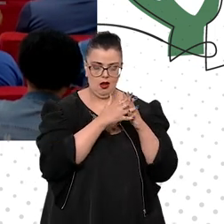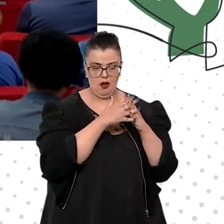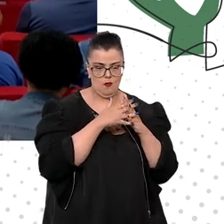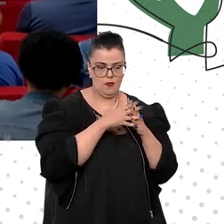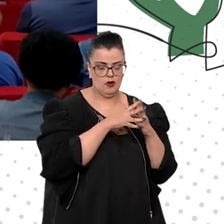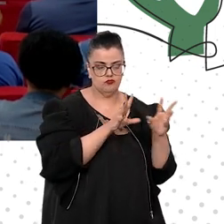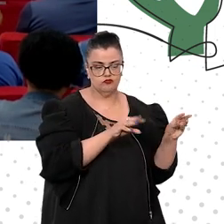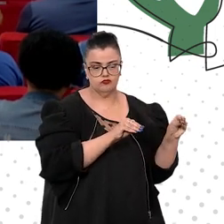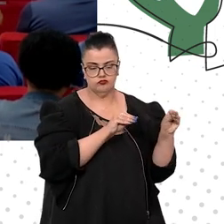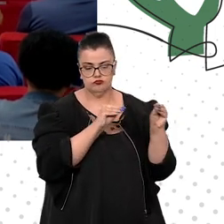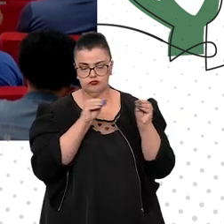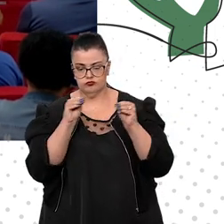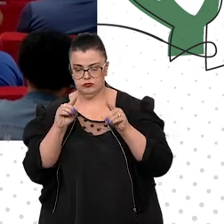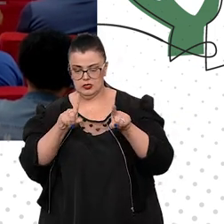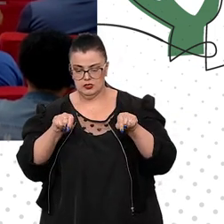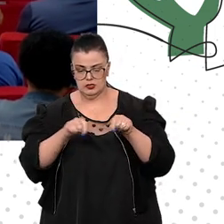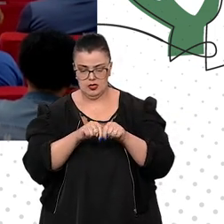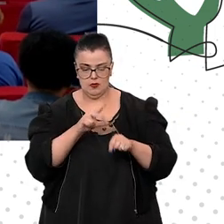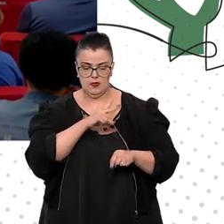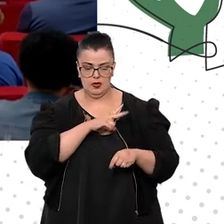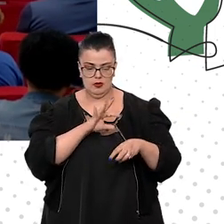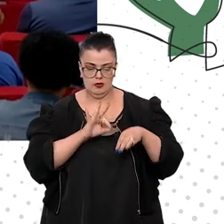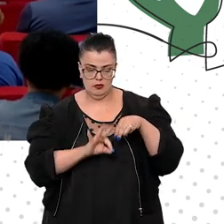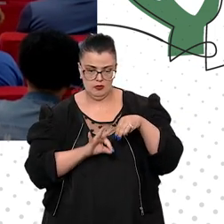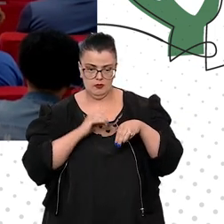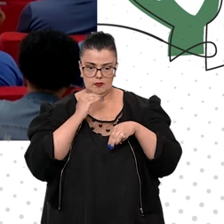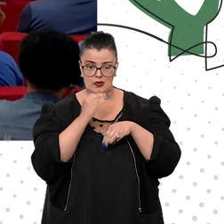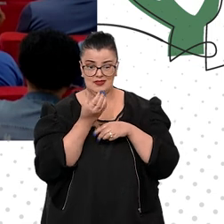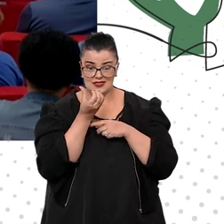ao gabinete do ministro eram seis meses